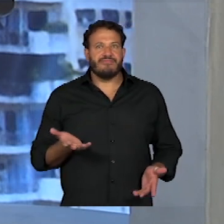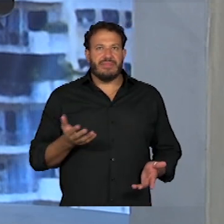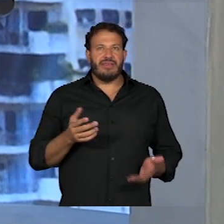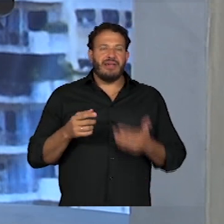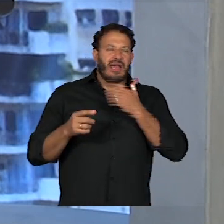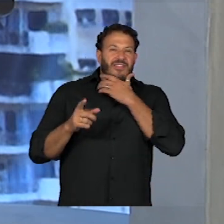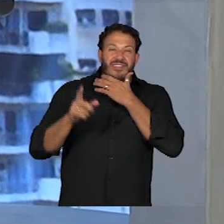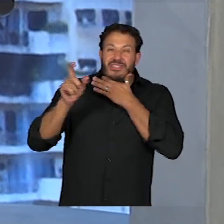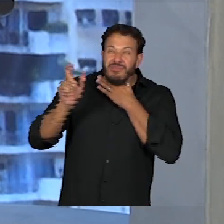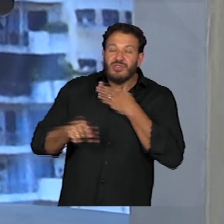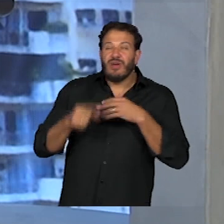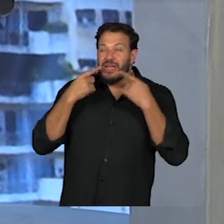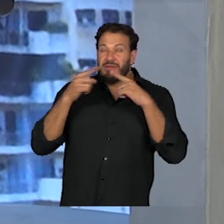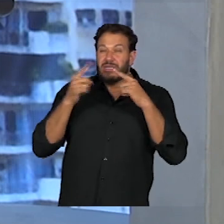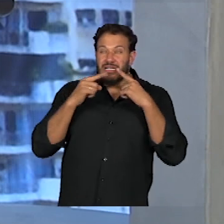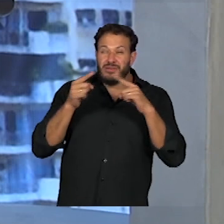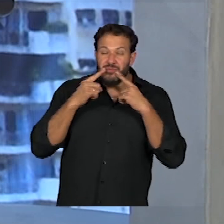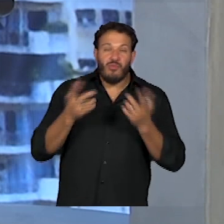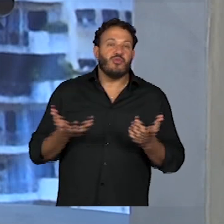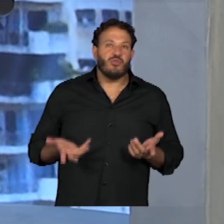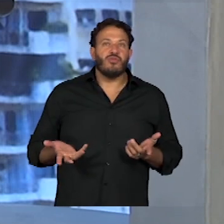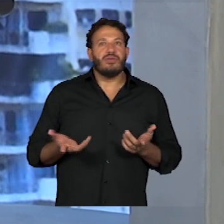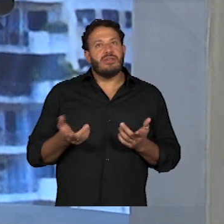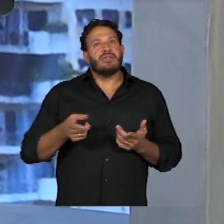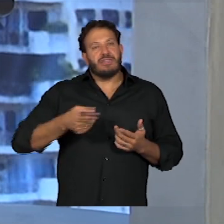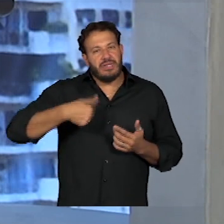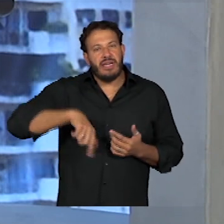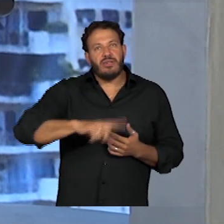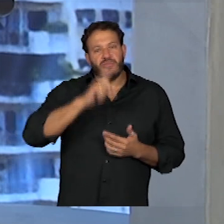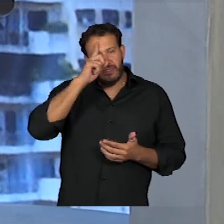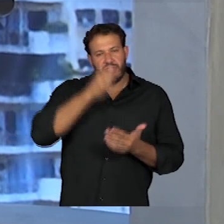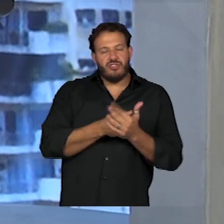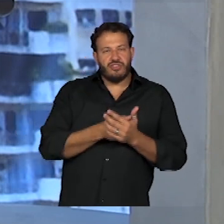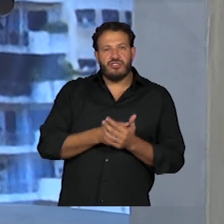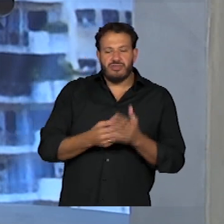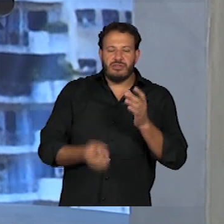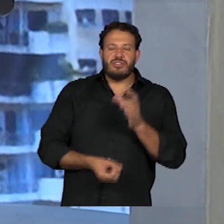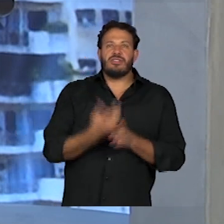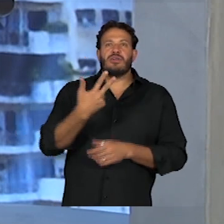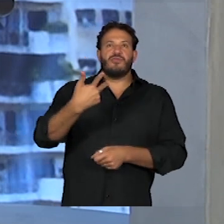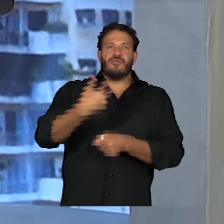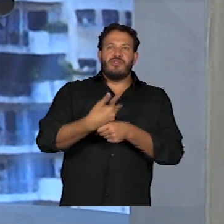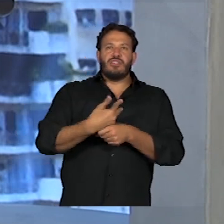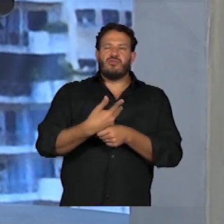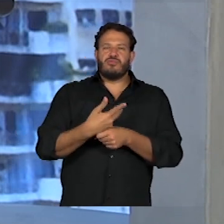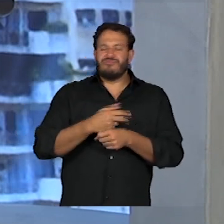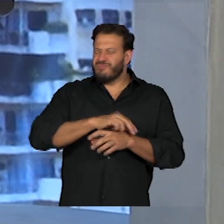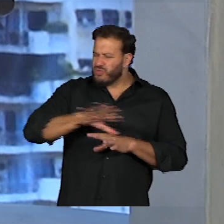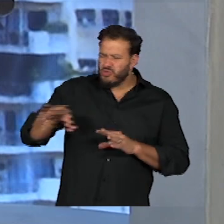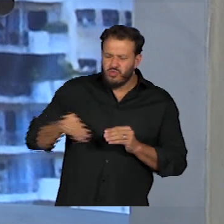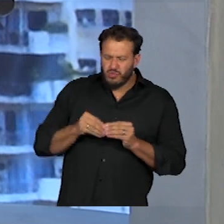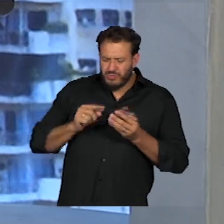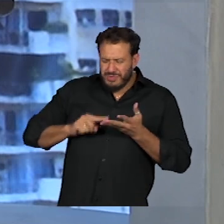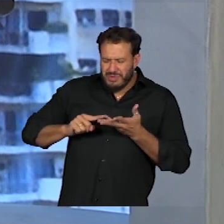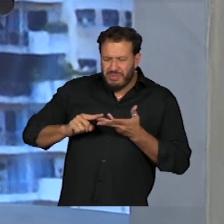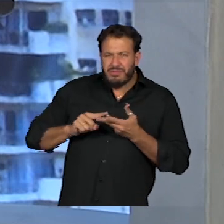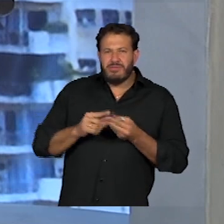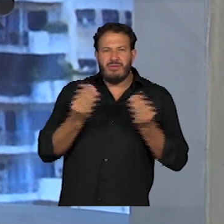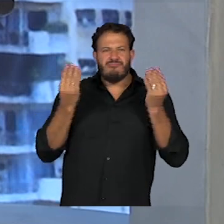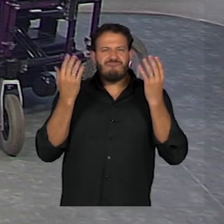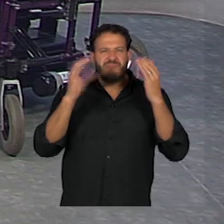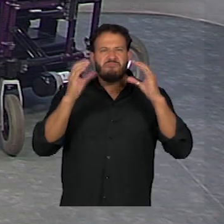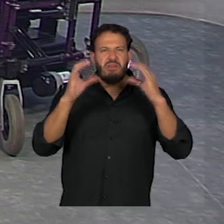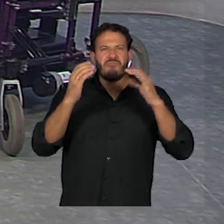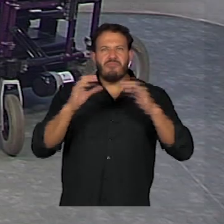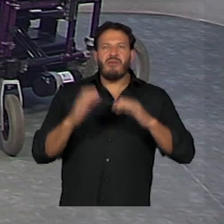reclamou muito disso. E aí eu decidi ter essa ideia desse vídeo. E eu juntei tudo que eu sabia, que eu já ouvi. Pessoas falando que era a mais